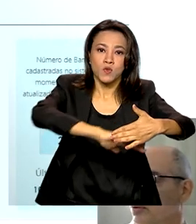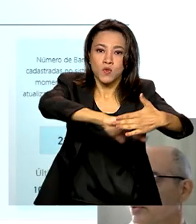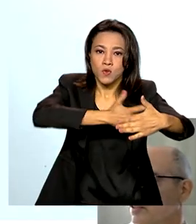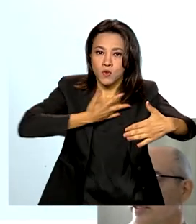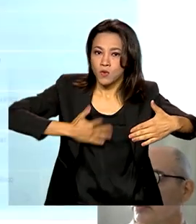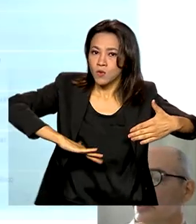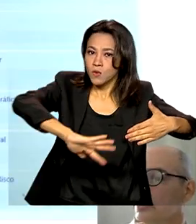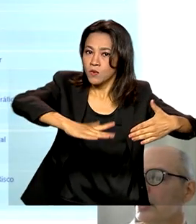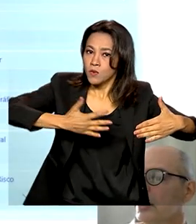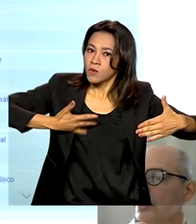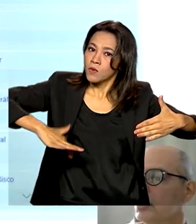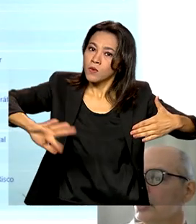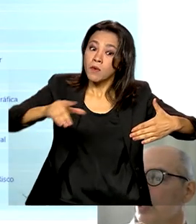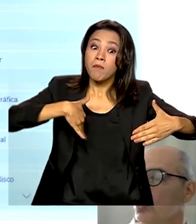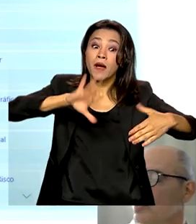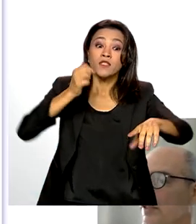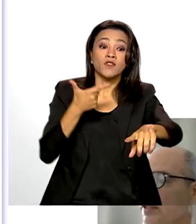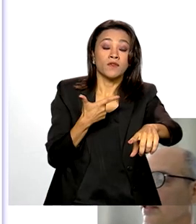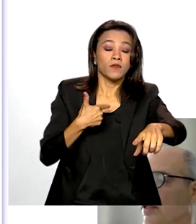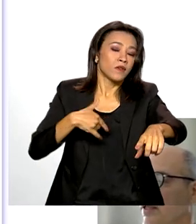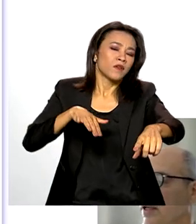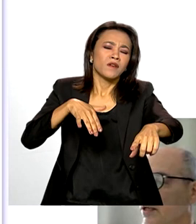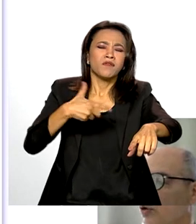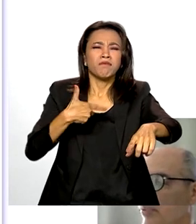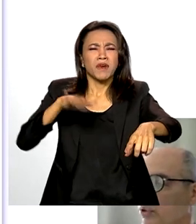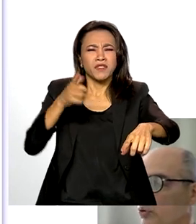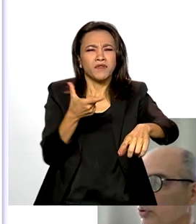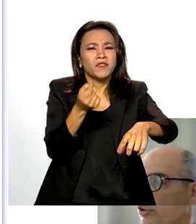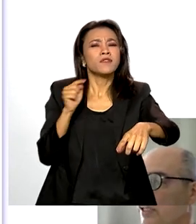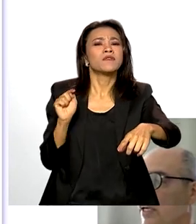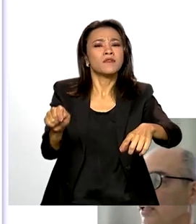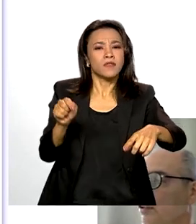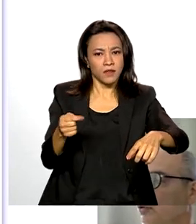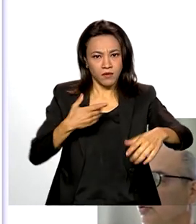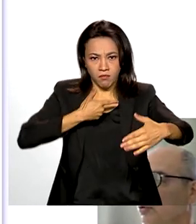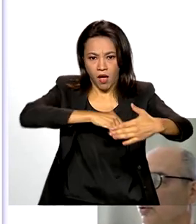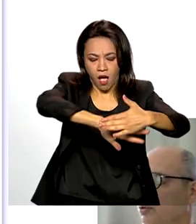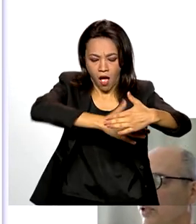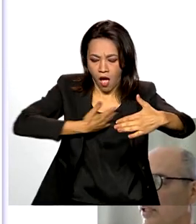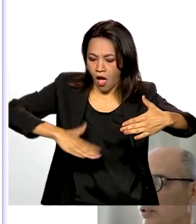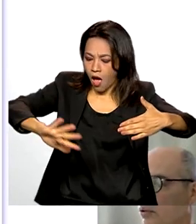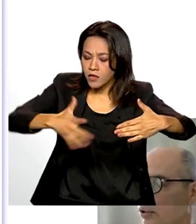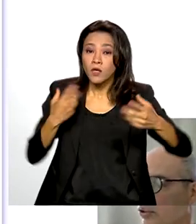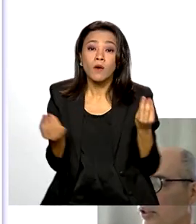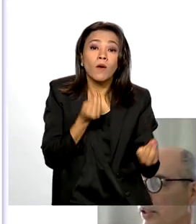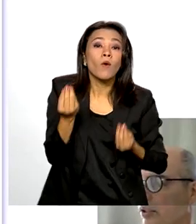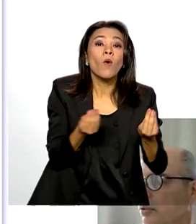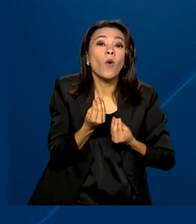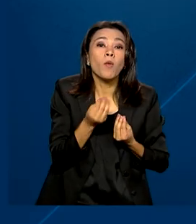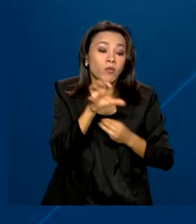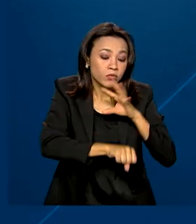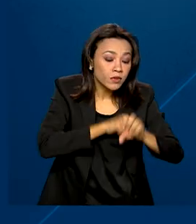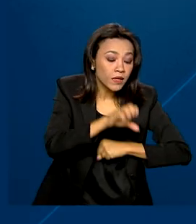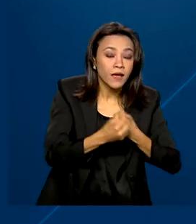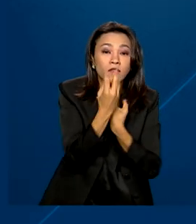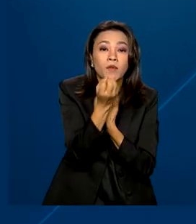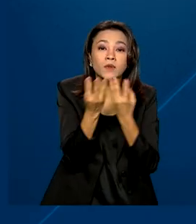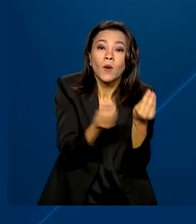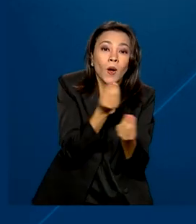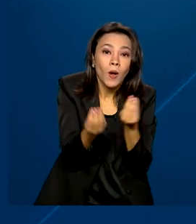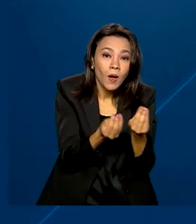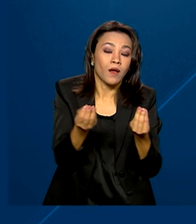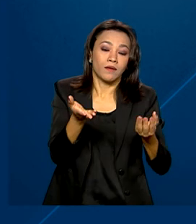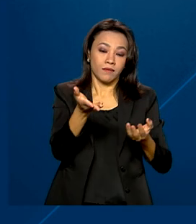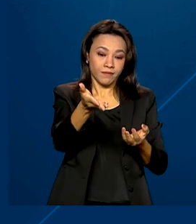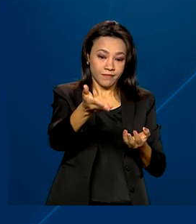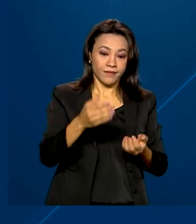mais de 22 mil barragens e moderniza a forma como a sociedade pode acessar esses dados. É o mesmo SNISB,